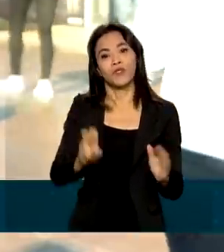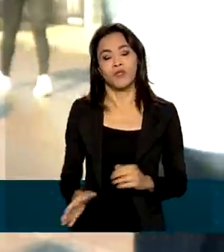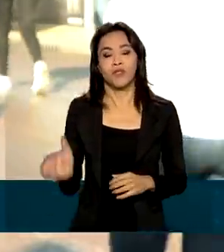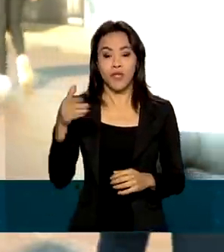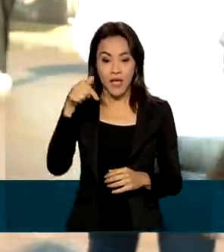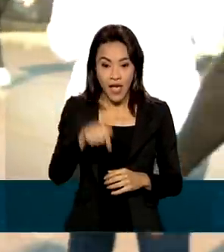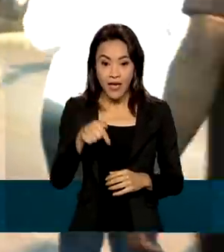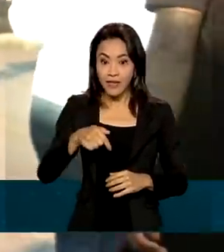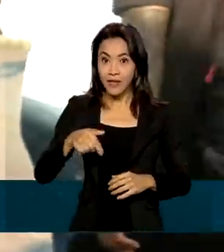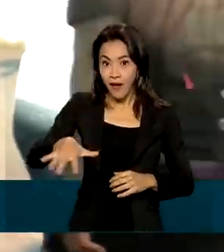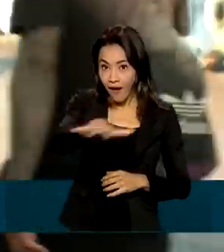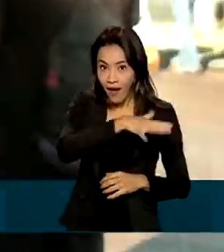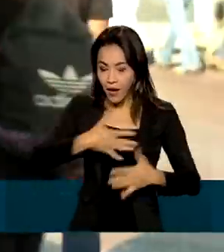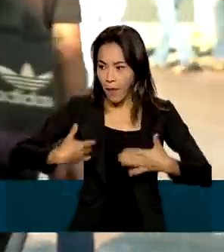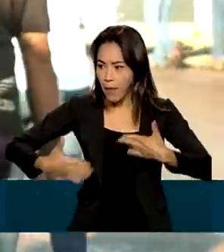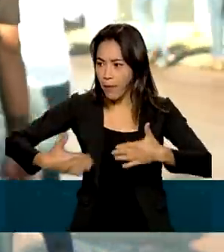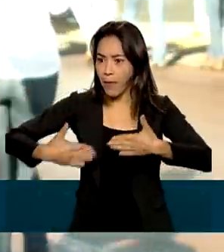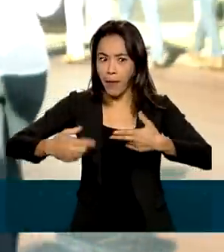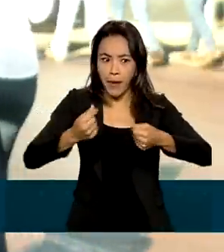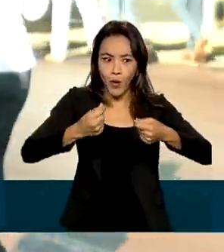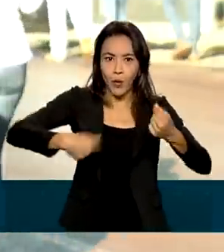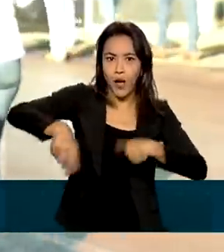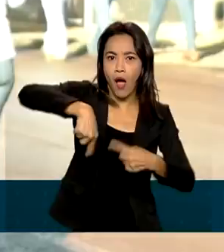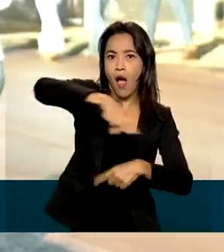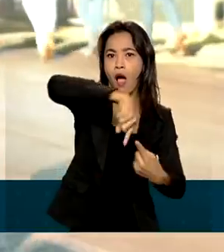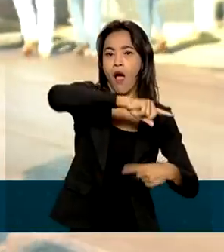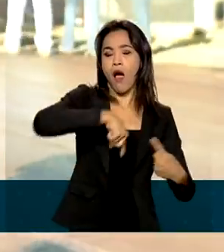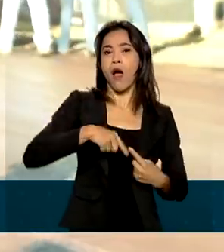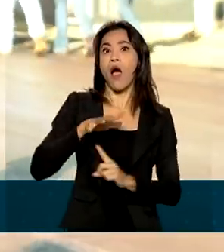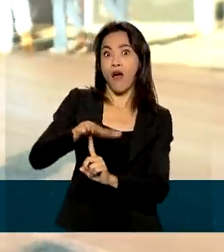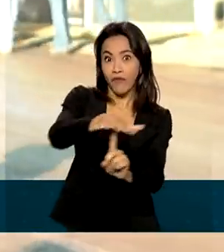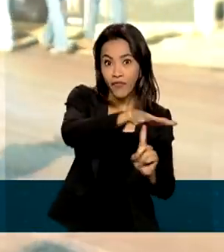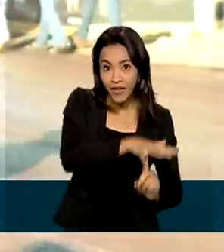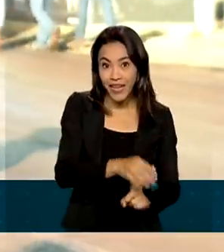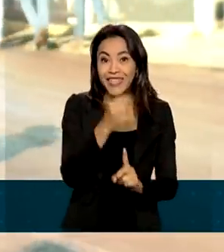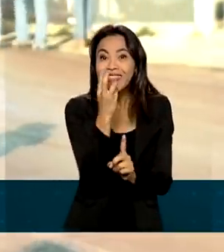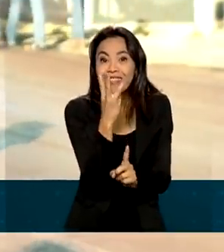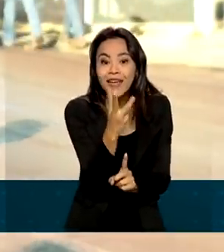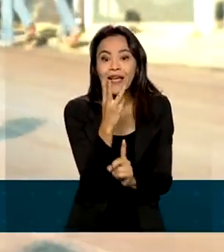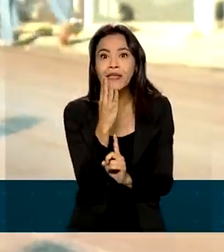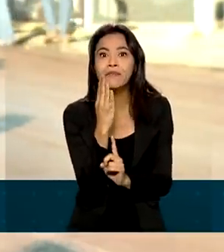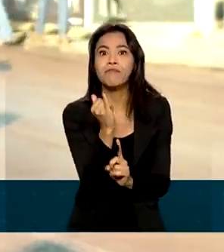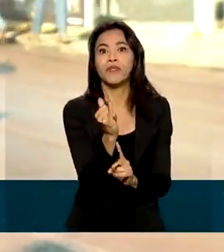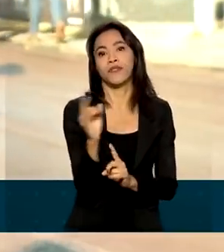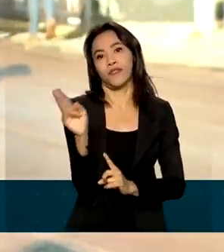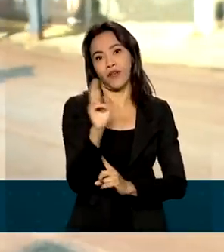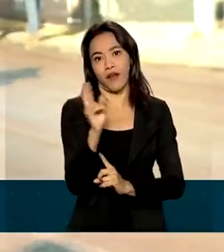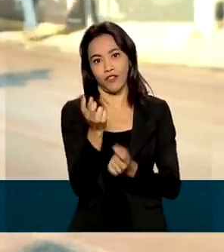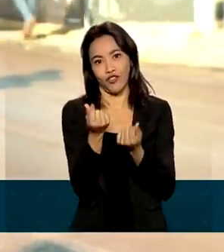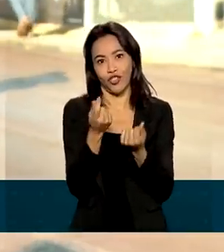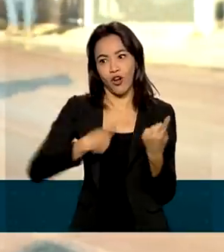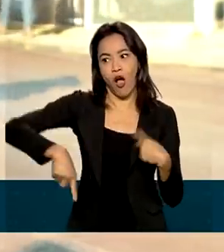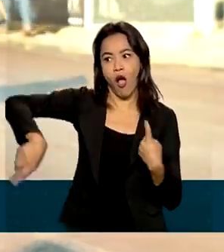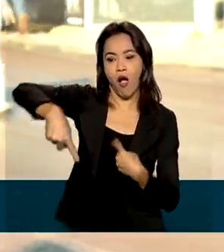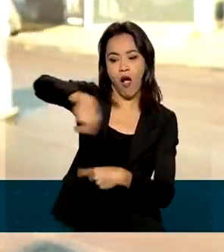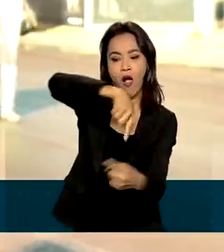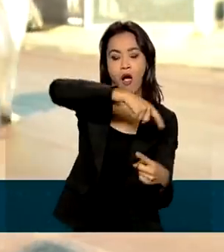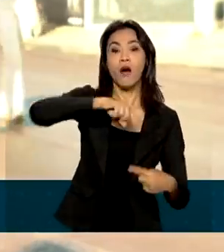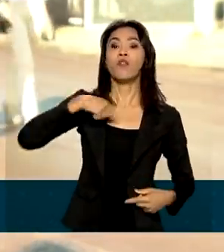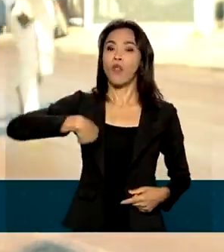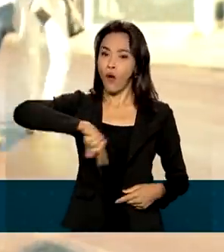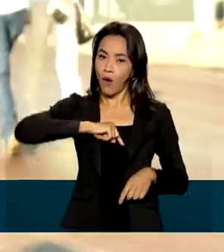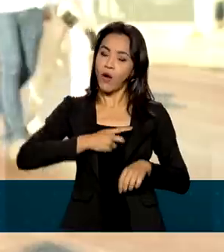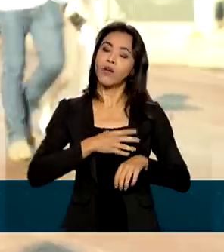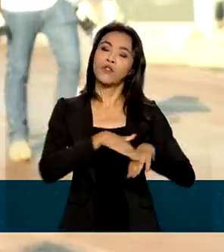aquece a economia e a feira chega a movimentar cerca de 3 bilhões de reais. Nós conversamos com o presidente